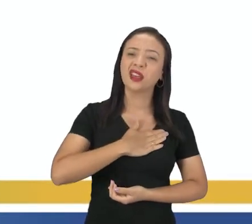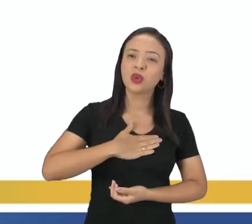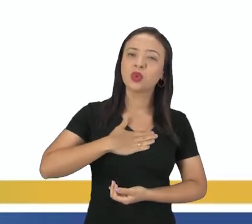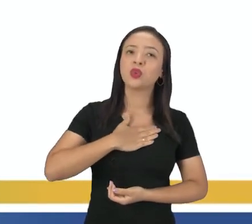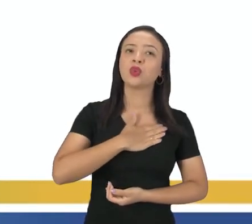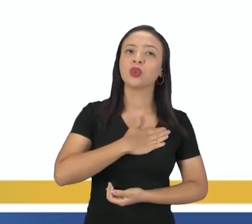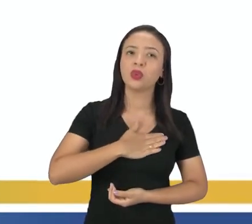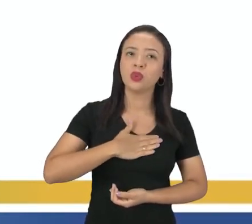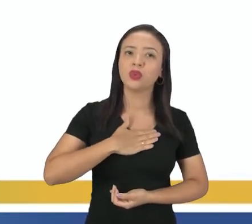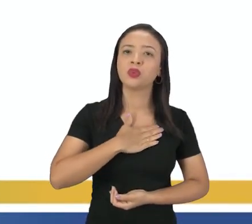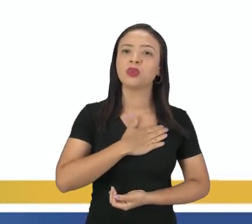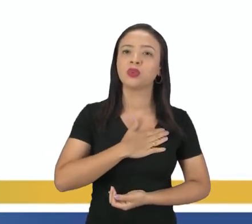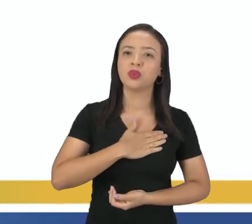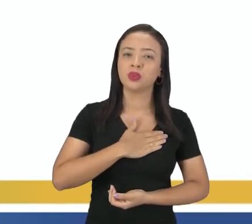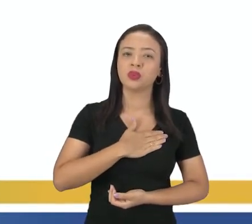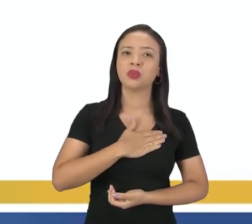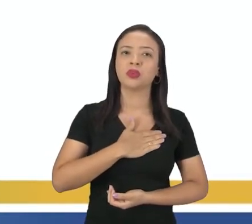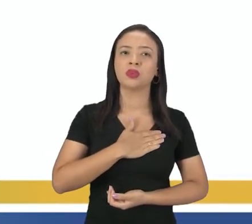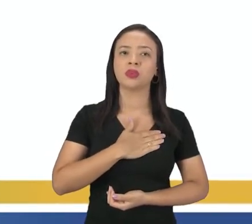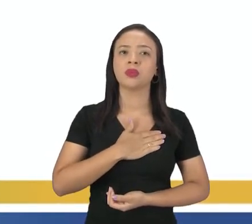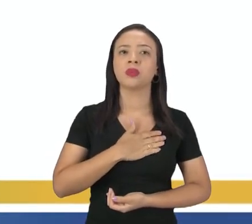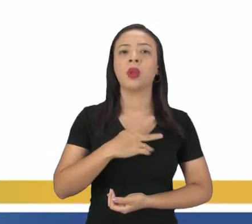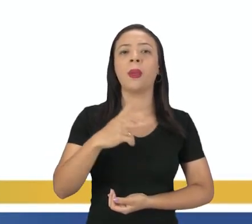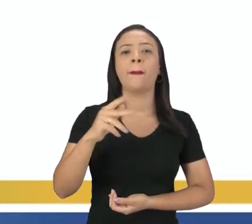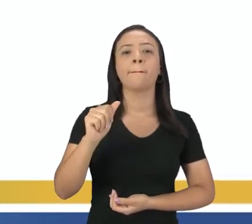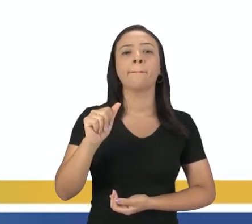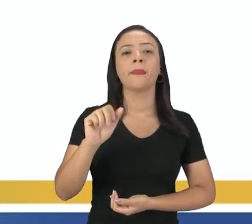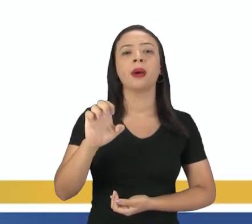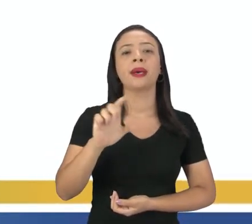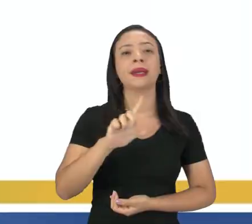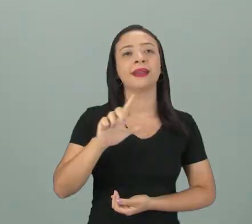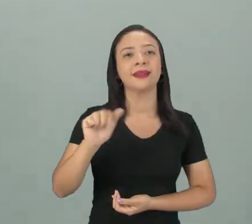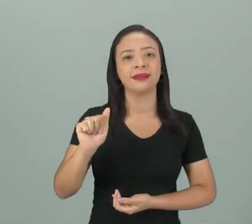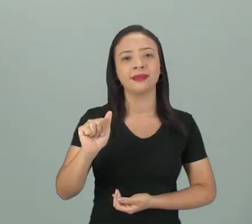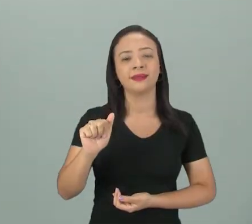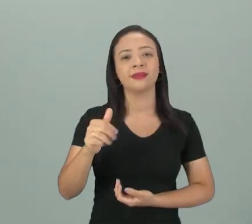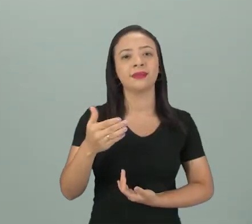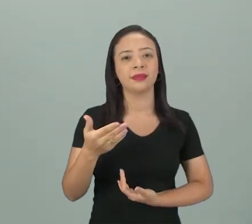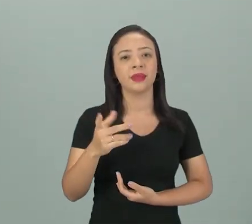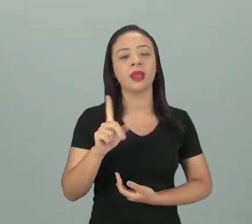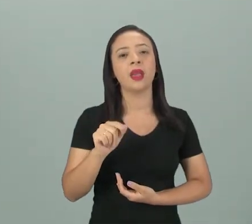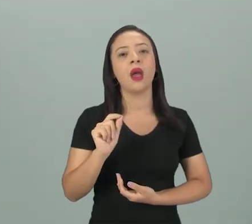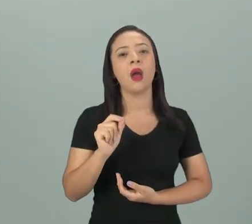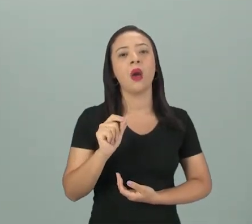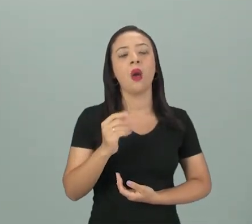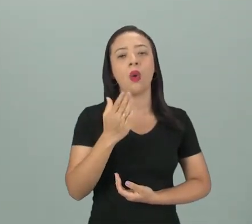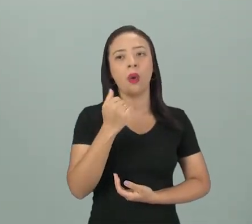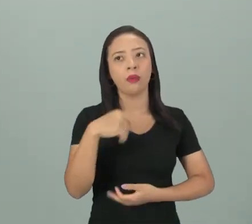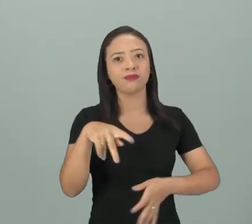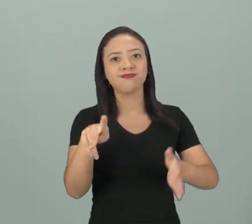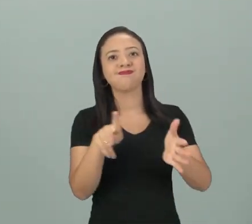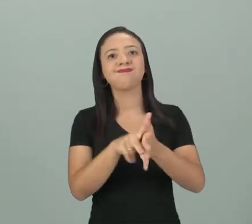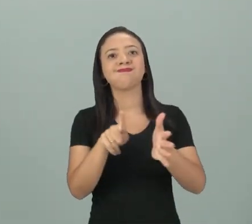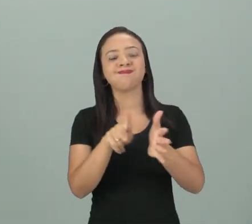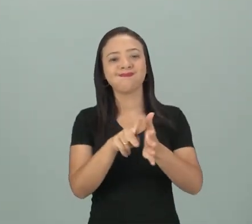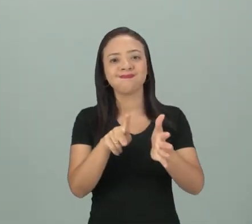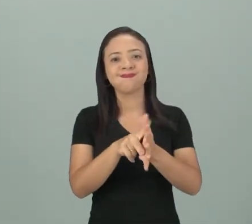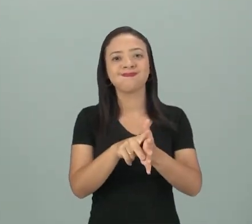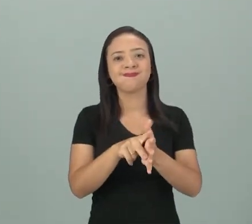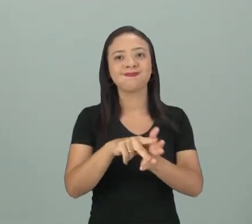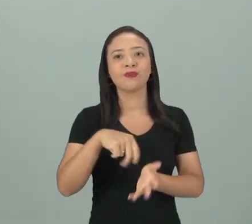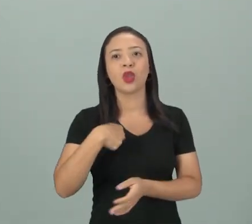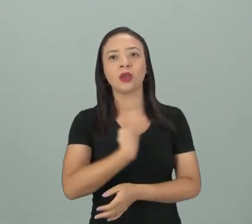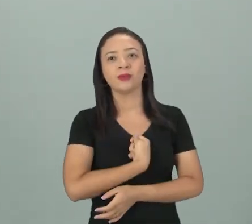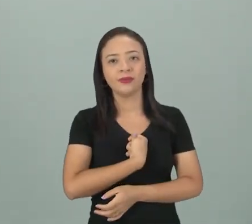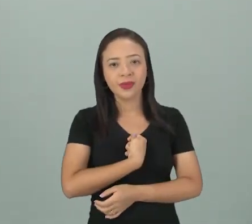favorita, preferida? Ah, é a paella. Paella, relembrando, né? Um dos pratos bem típicos aí da Espanha.